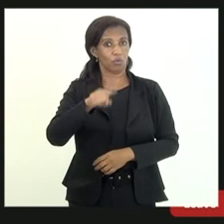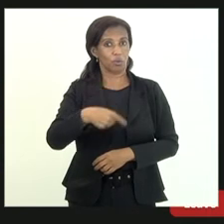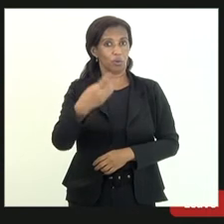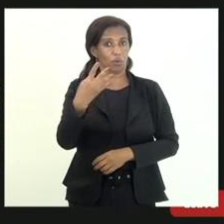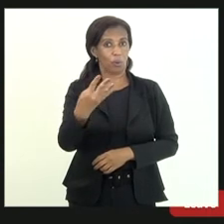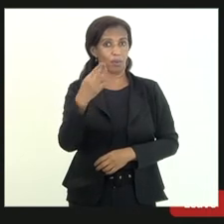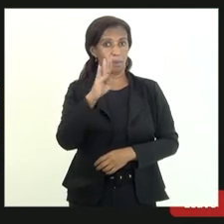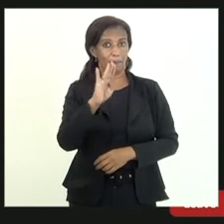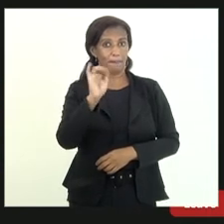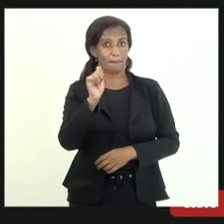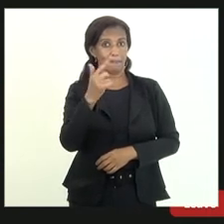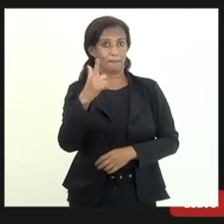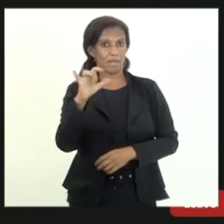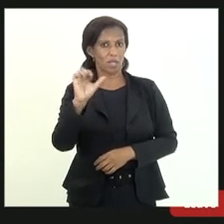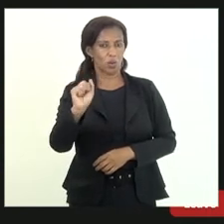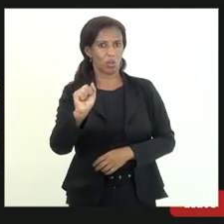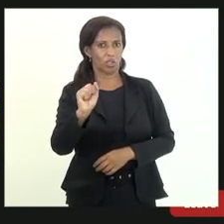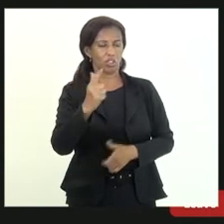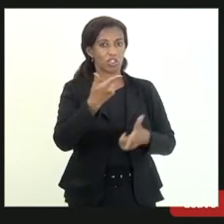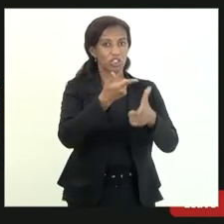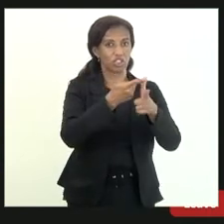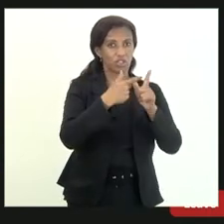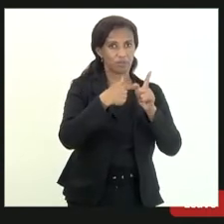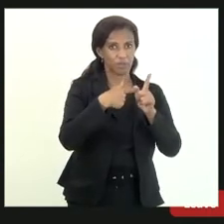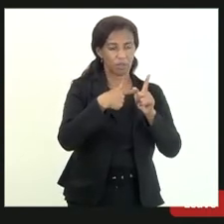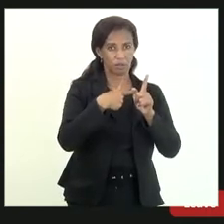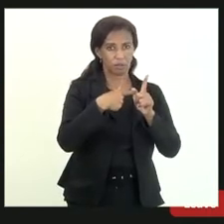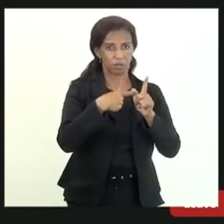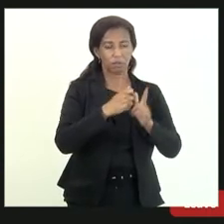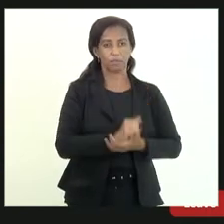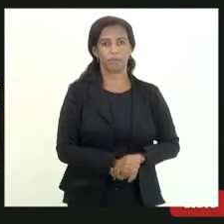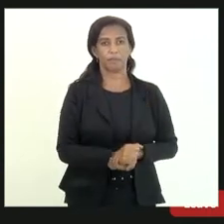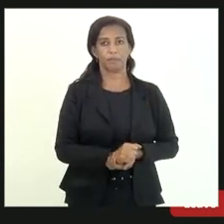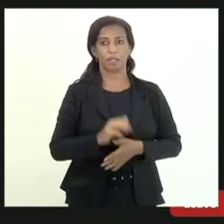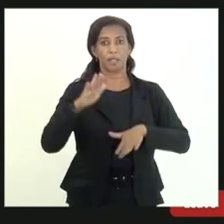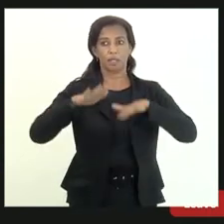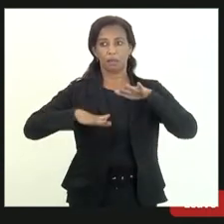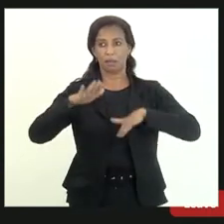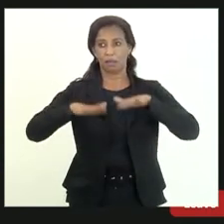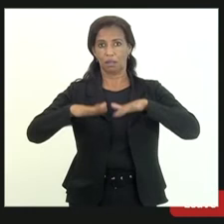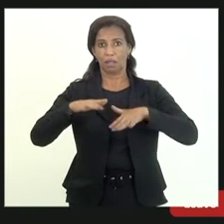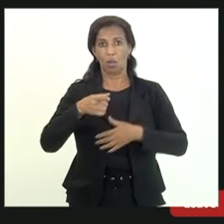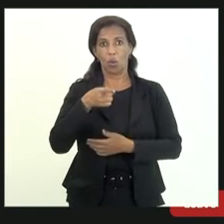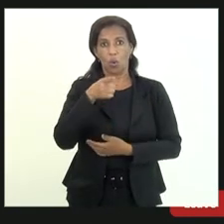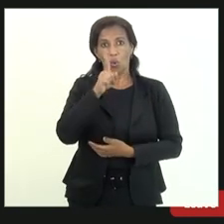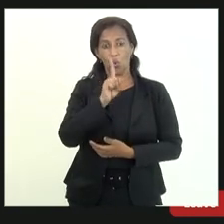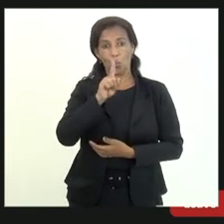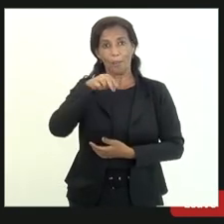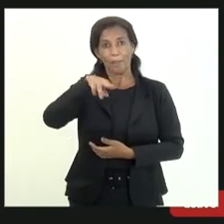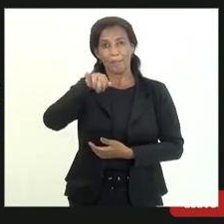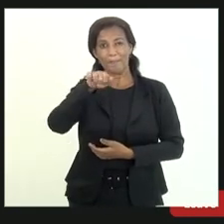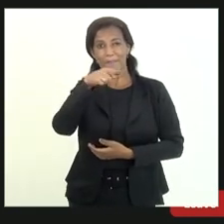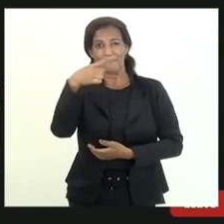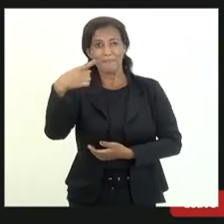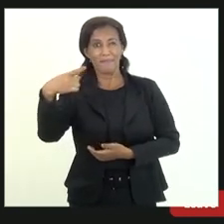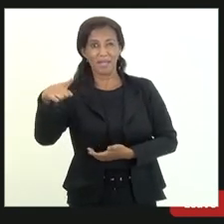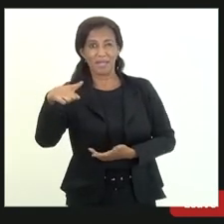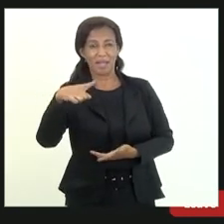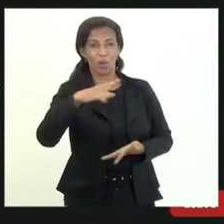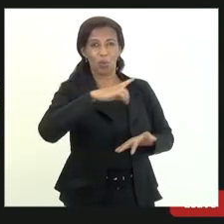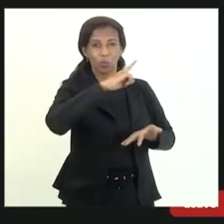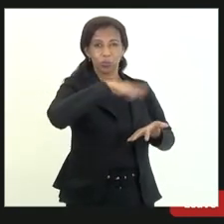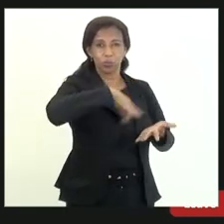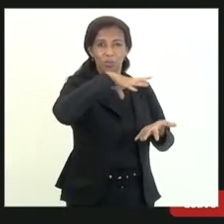reais inscritos em dívida ativa em aproximadamente um milhão de certidões de dívida